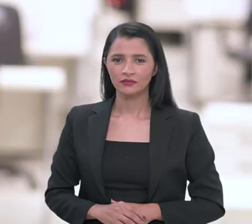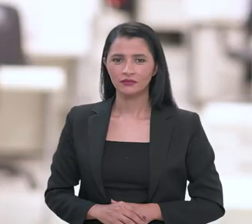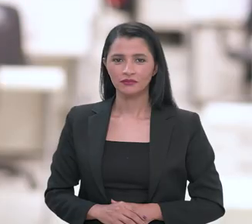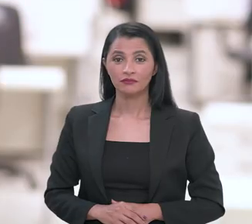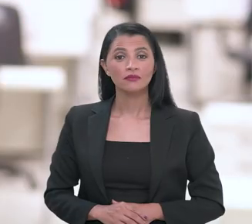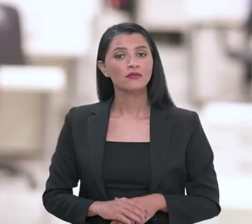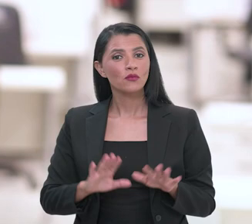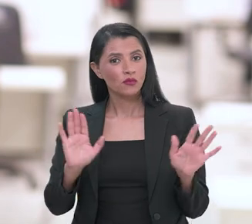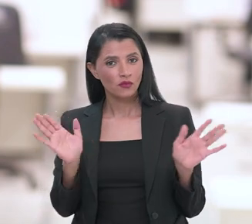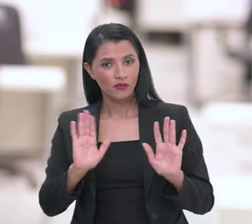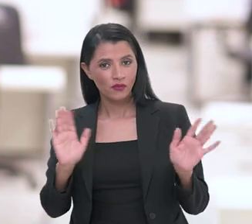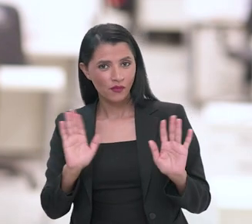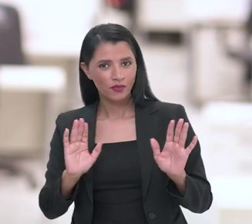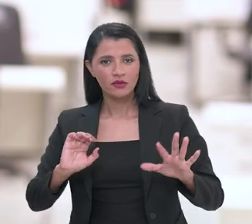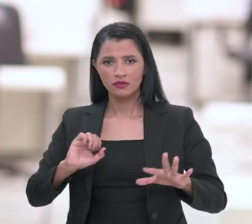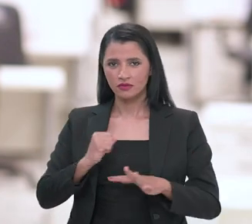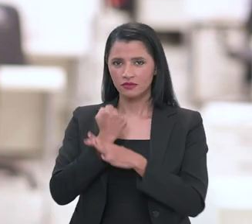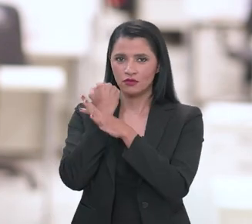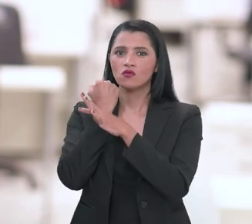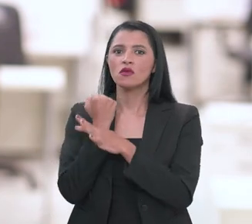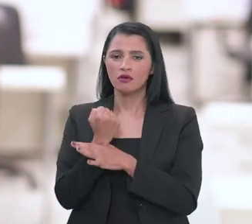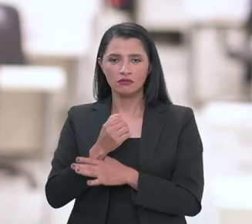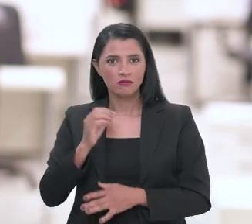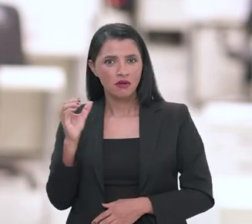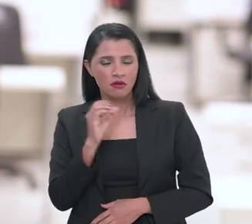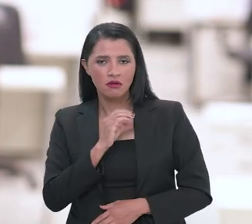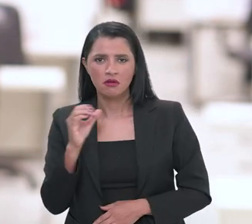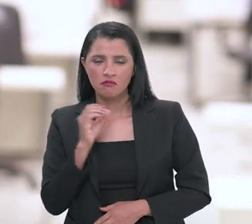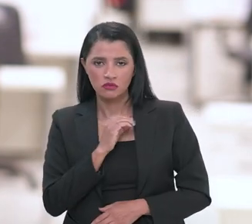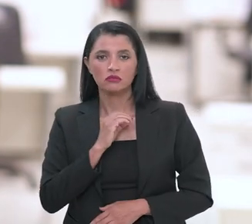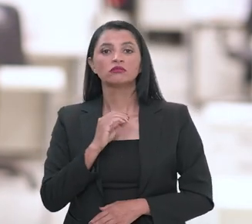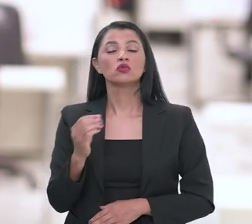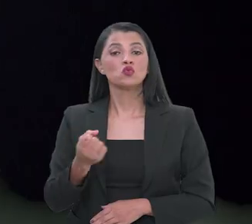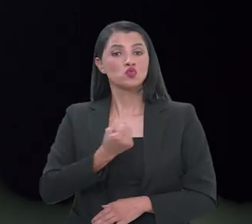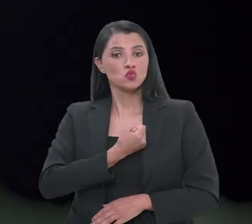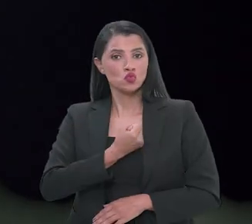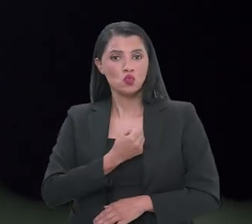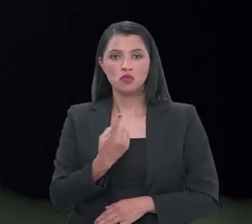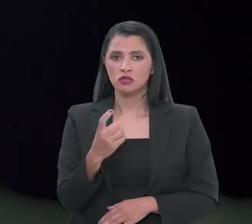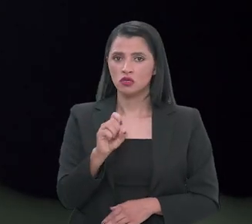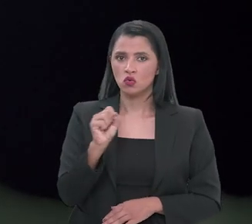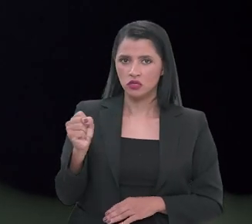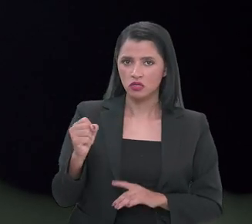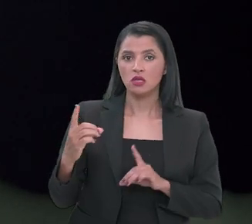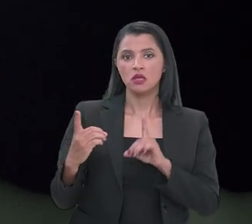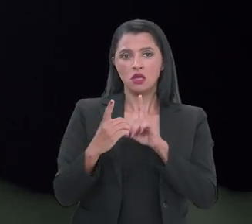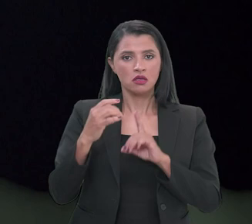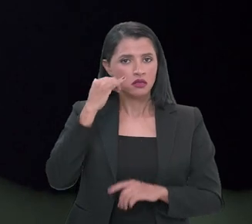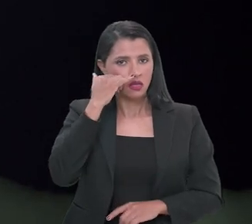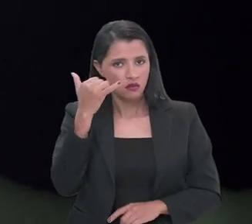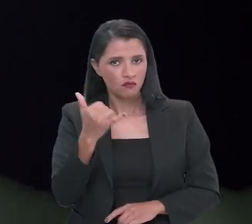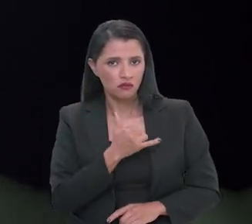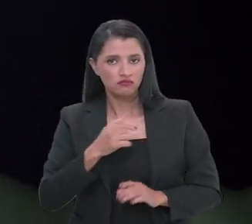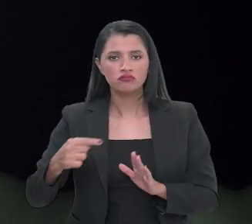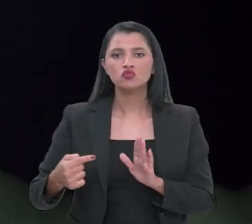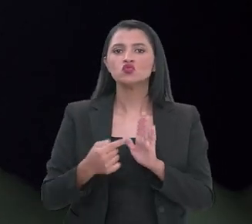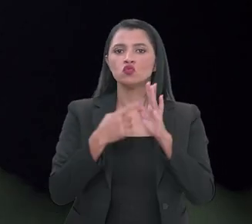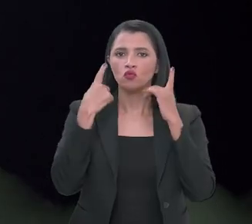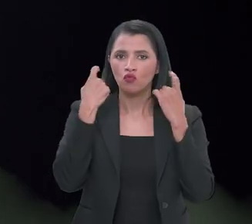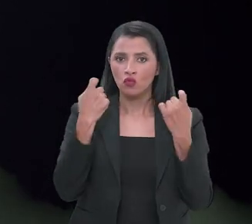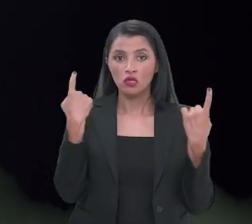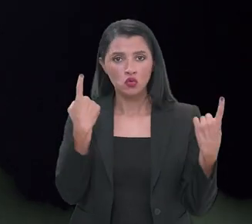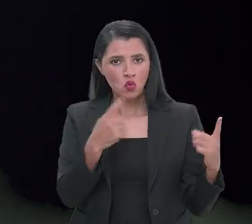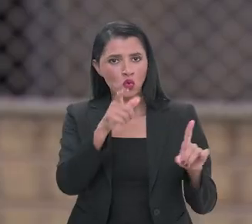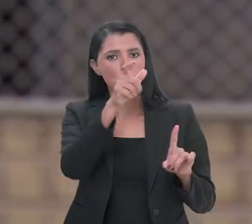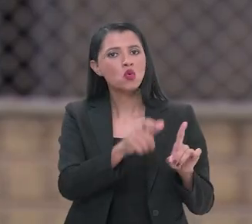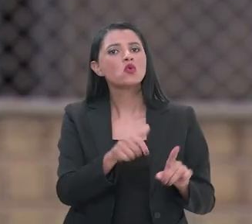Olá, segurança e agilidade. O Ligue 180, serviço telefônico que recebe denúncias de violência